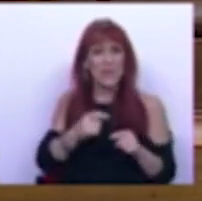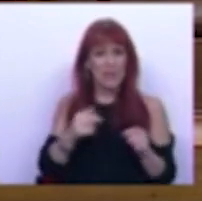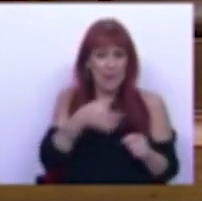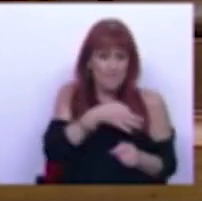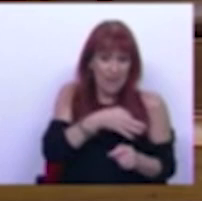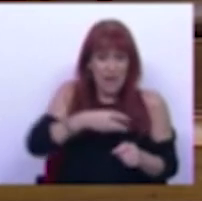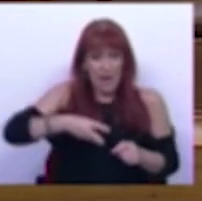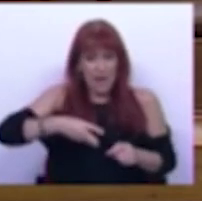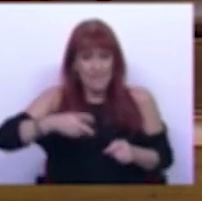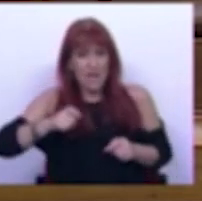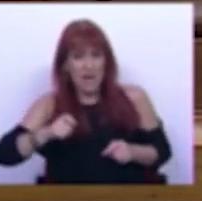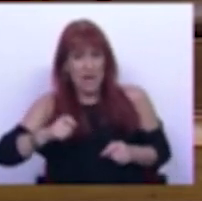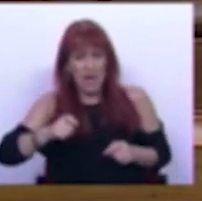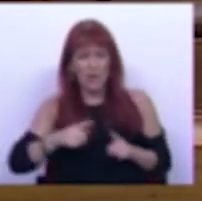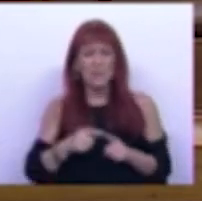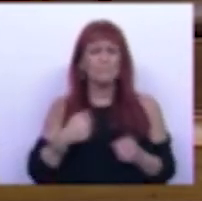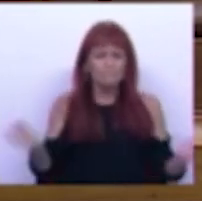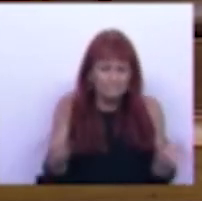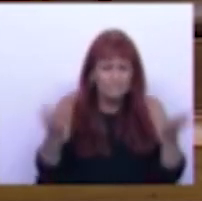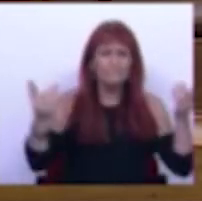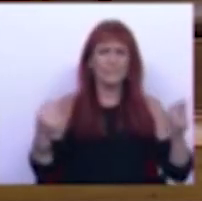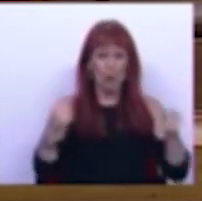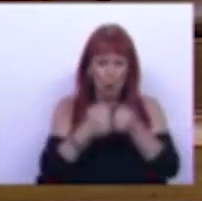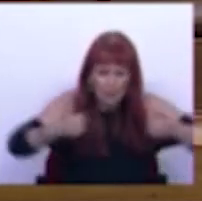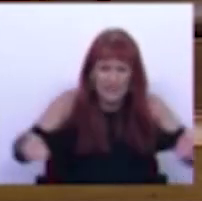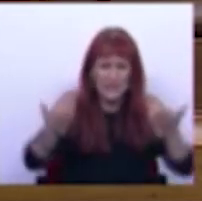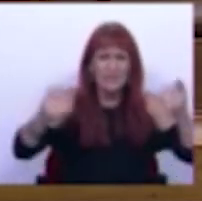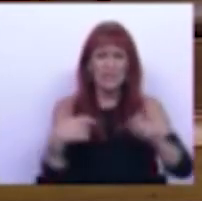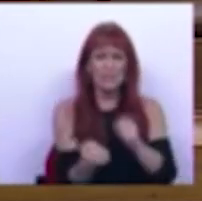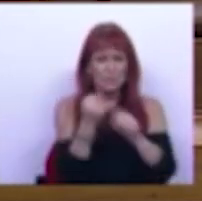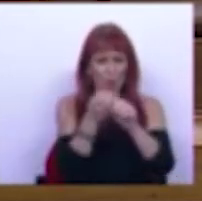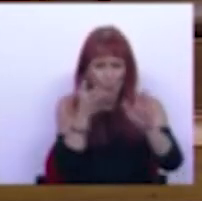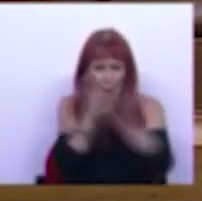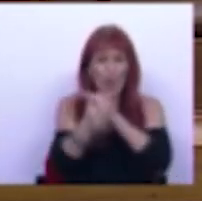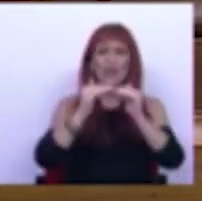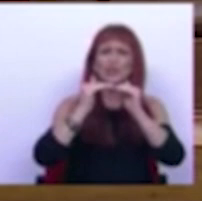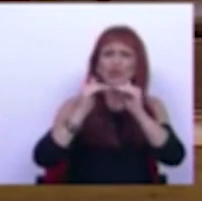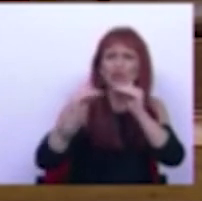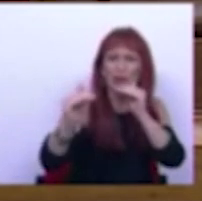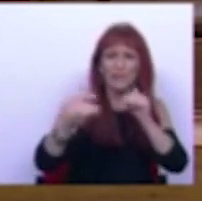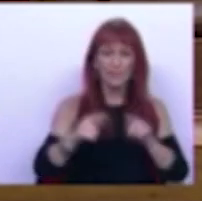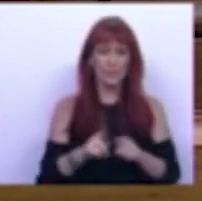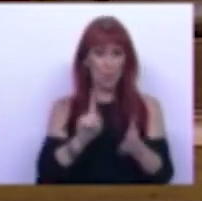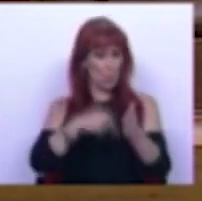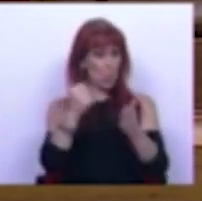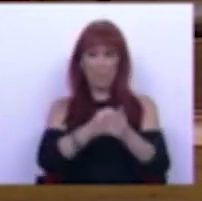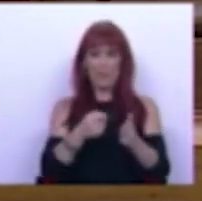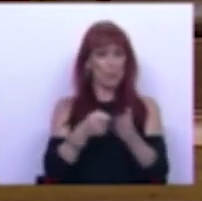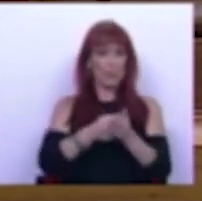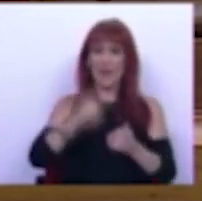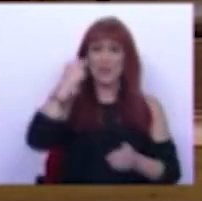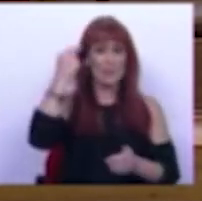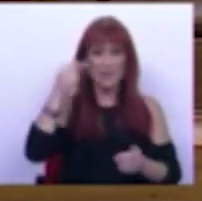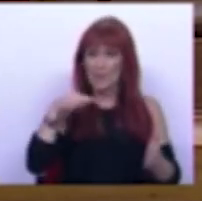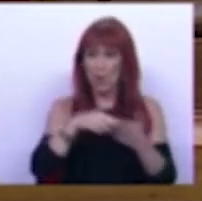pequenas e médias empresas, estimulando a comitividade e a criação de emprego estável. Com o fim do pagamento